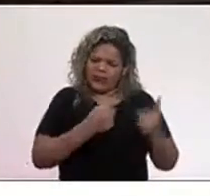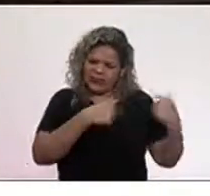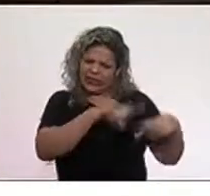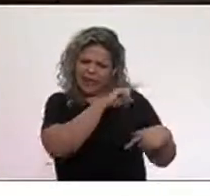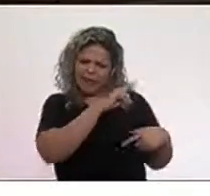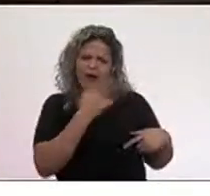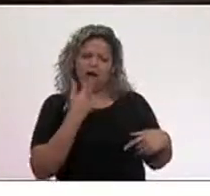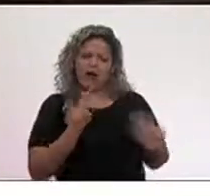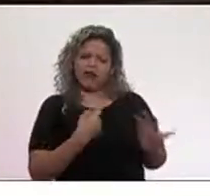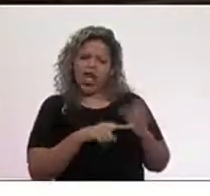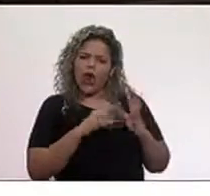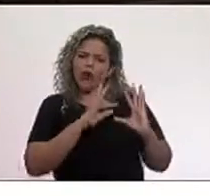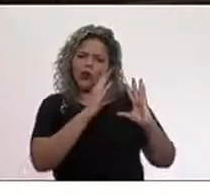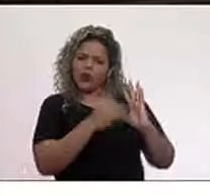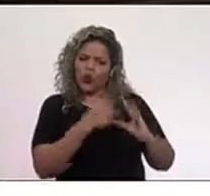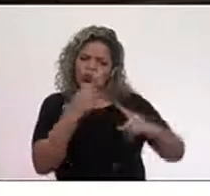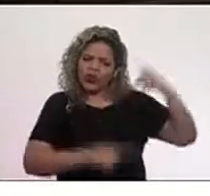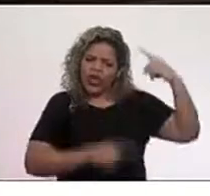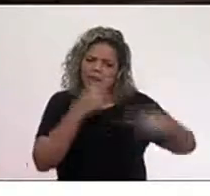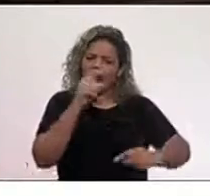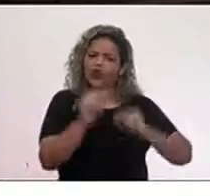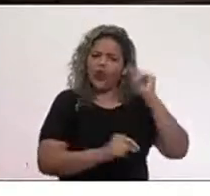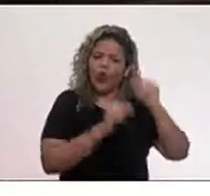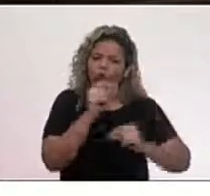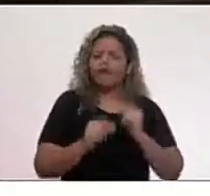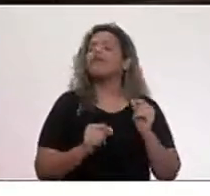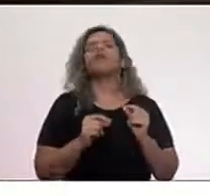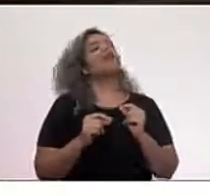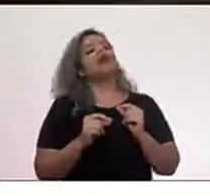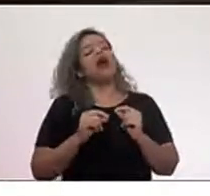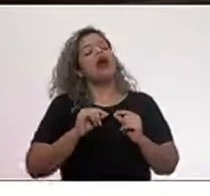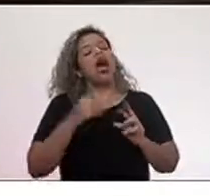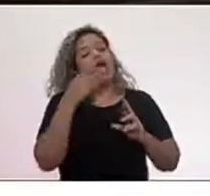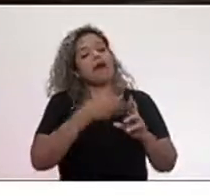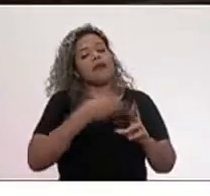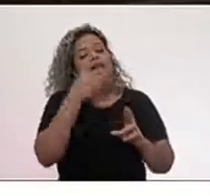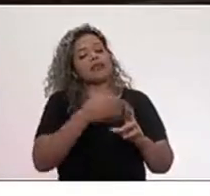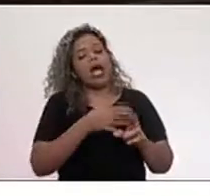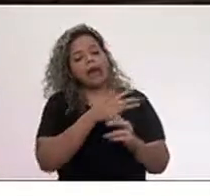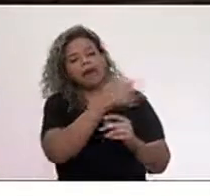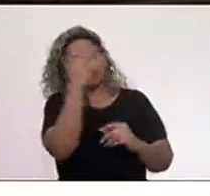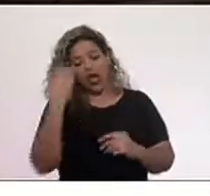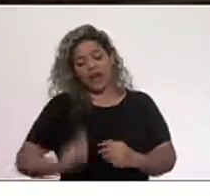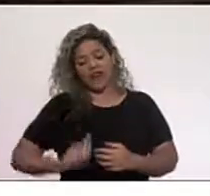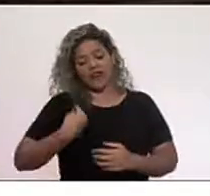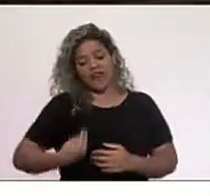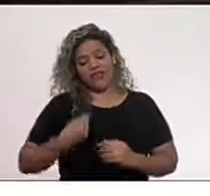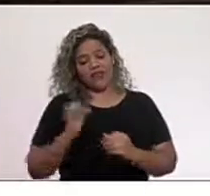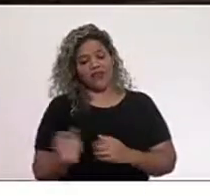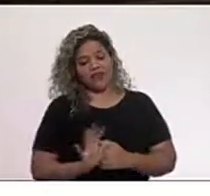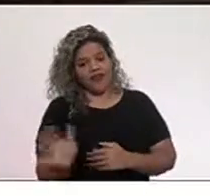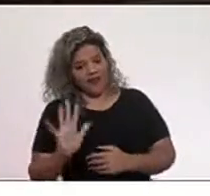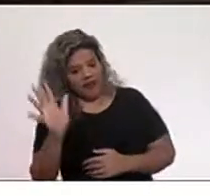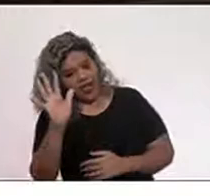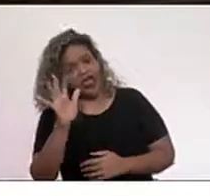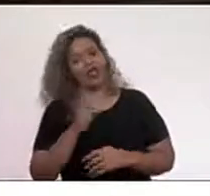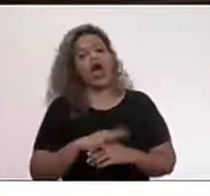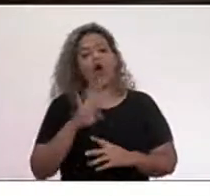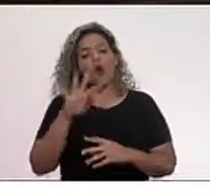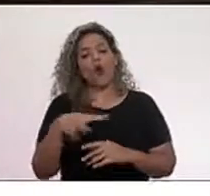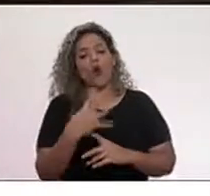semana passada, todo o debate do que representa para as pessoas que vivem na favela e na periferia,